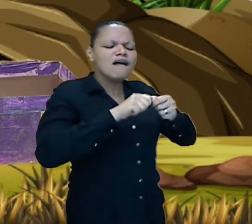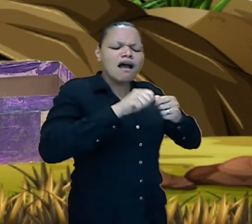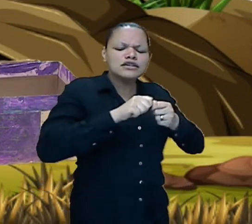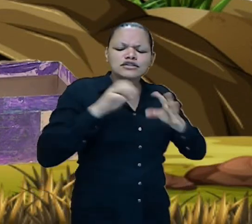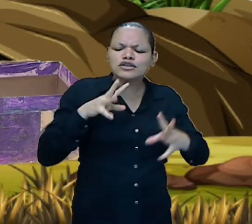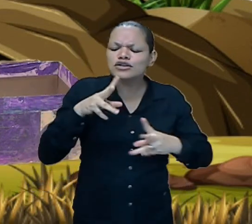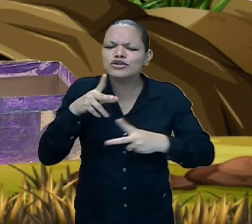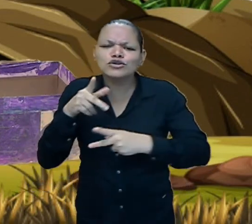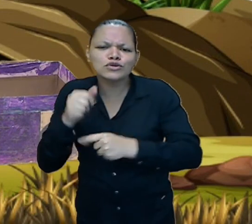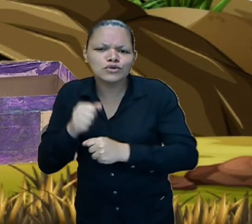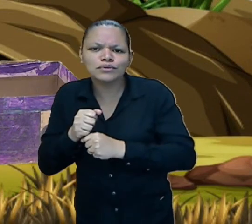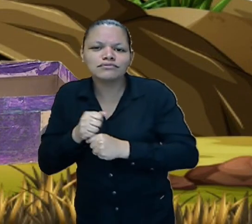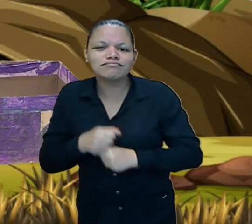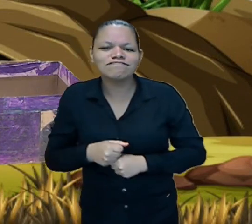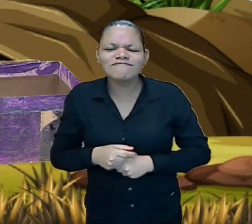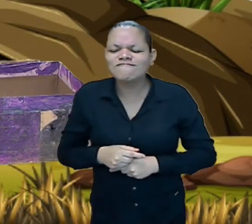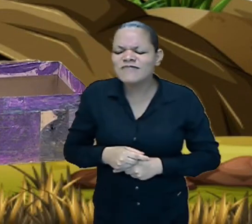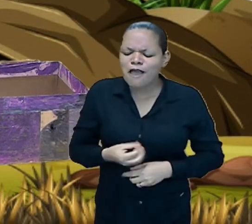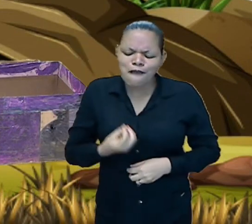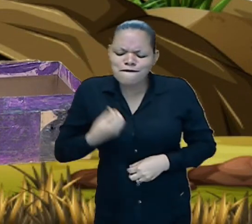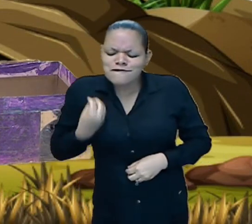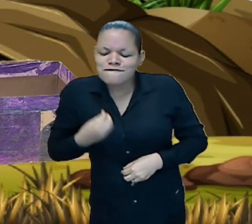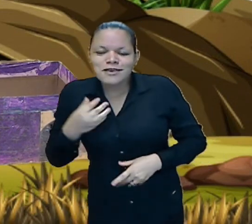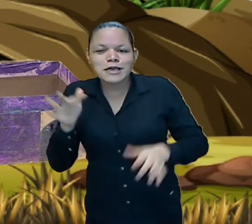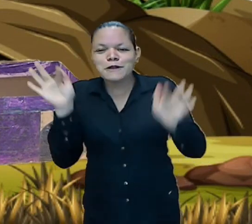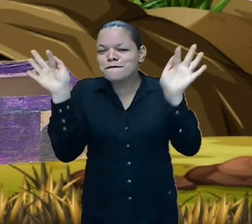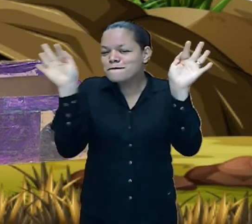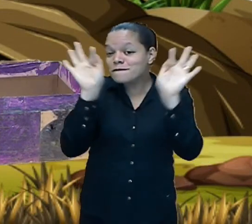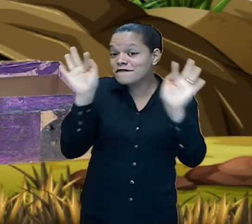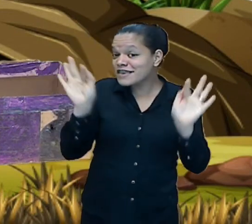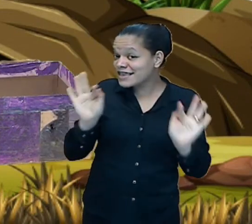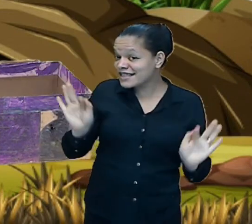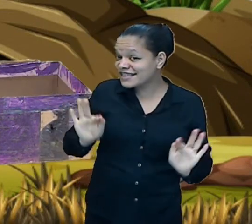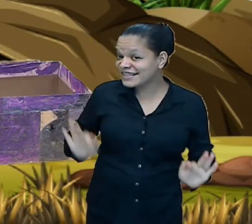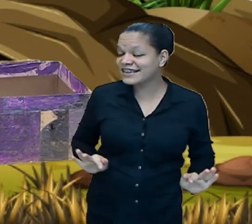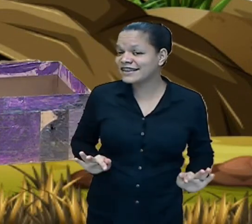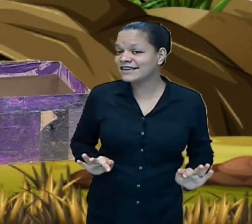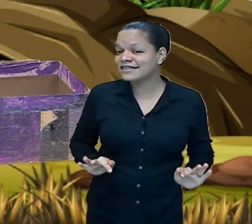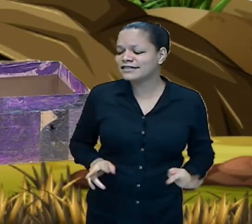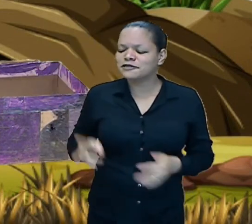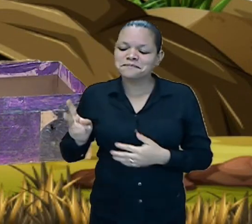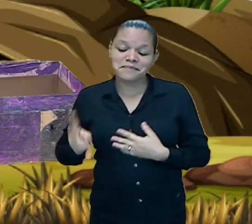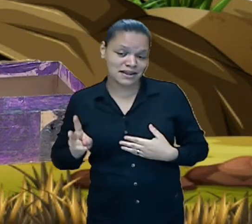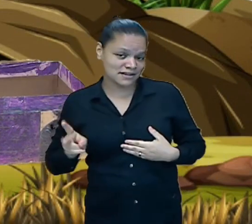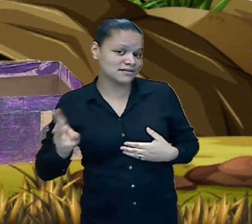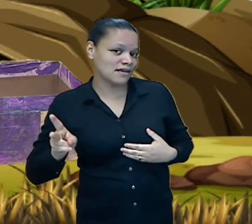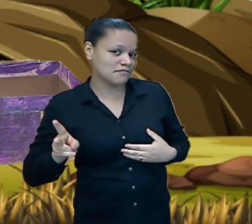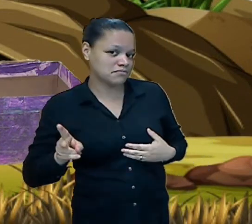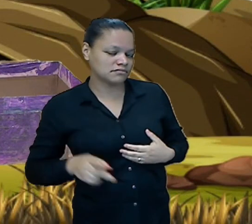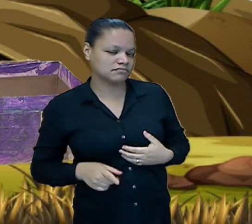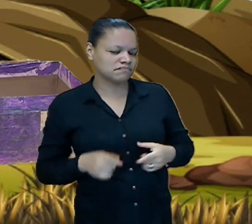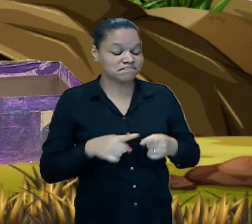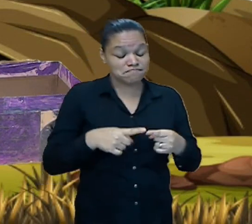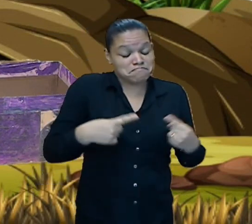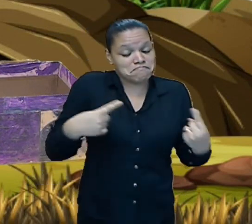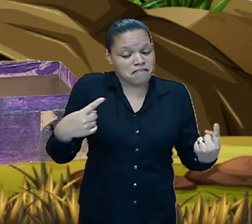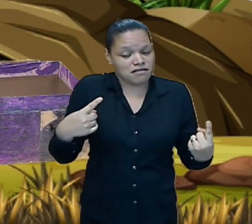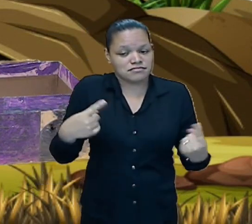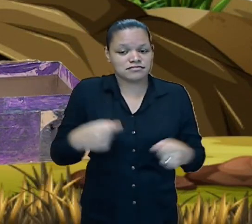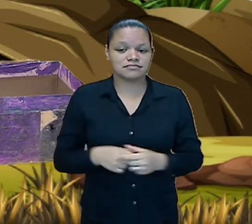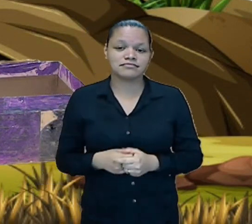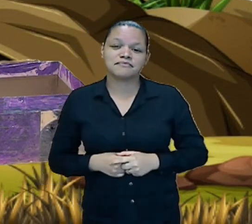podem imaginar né às vezes o príncipe e a princesa brigavam como todo mundo